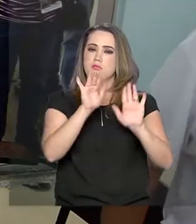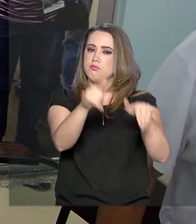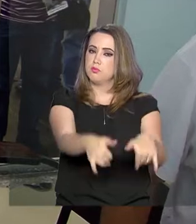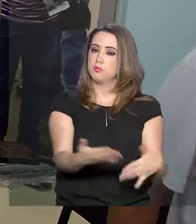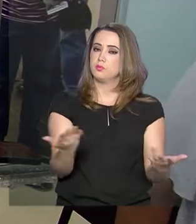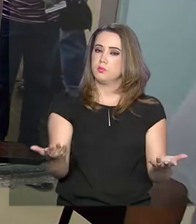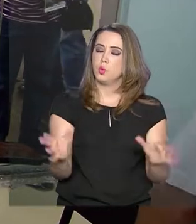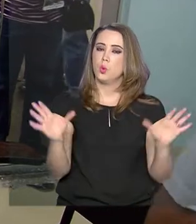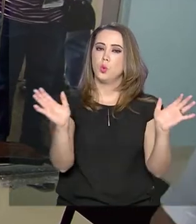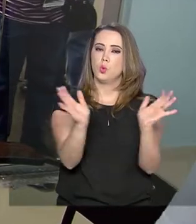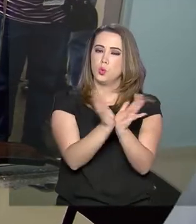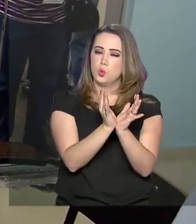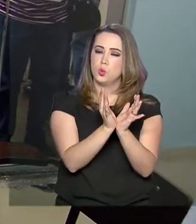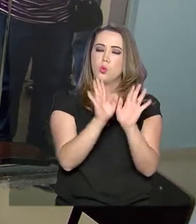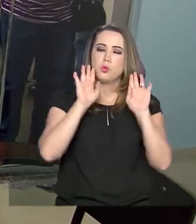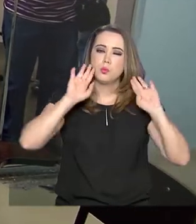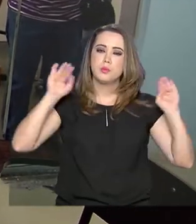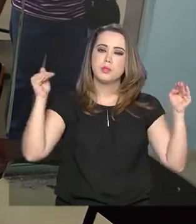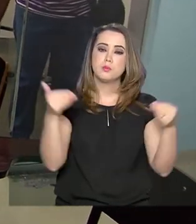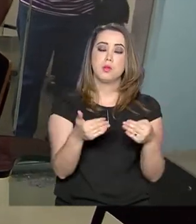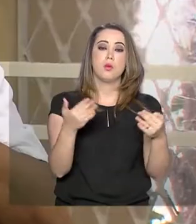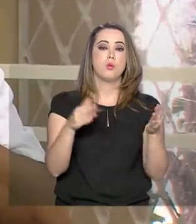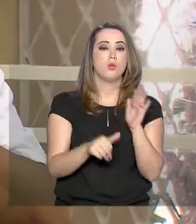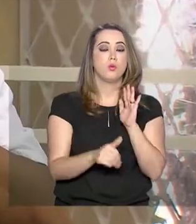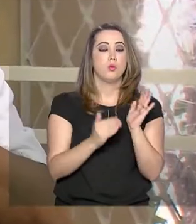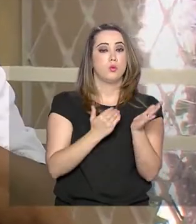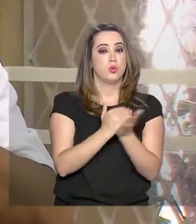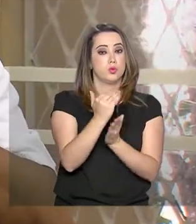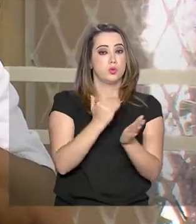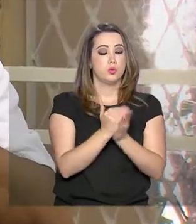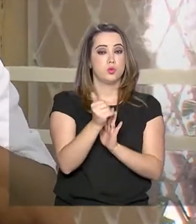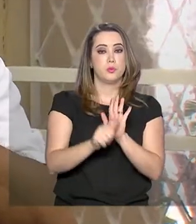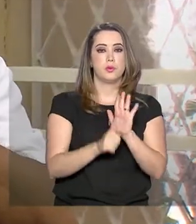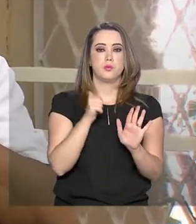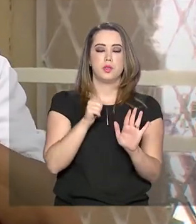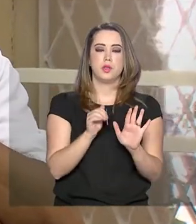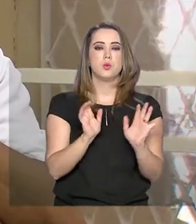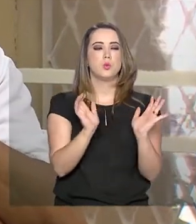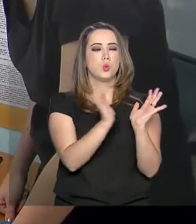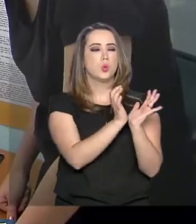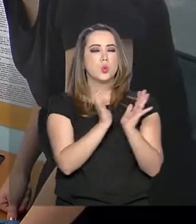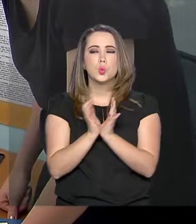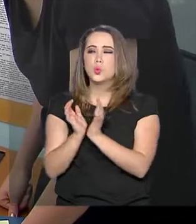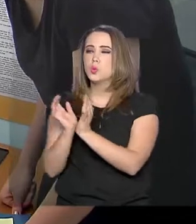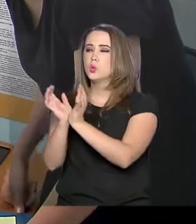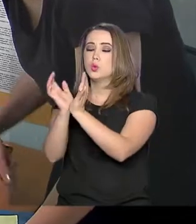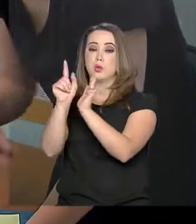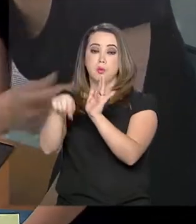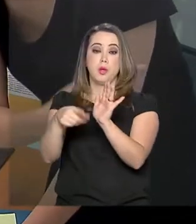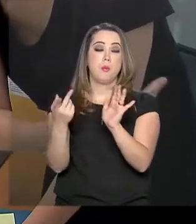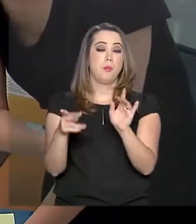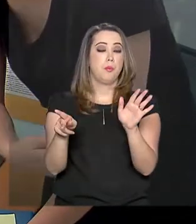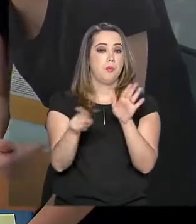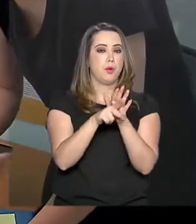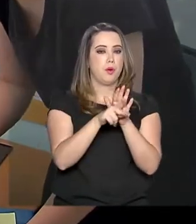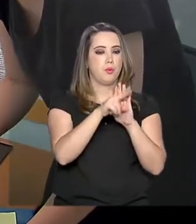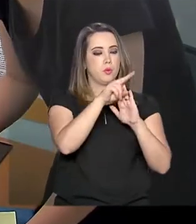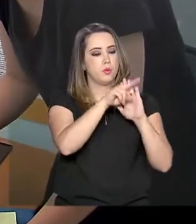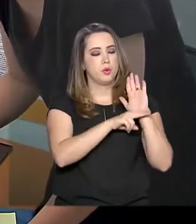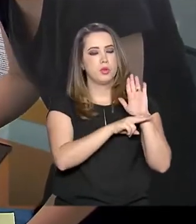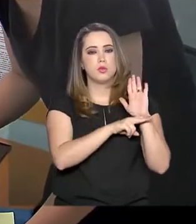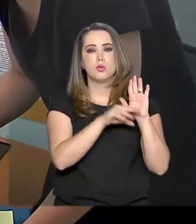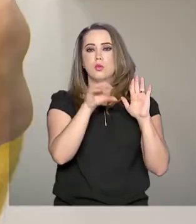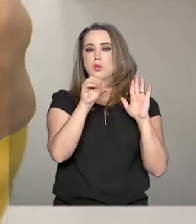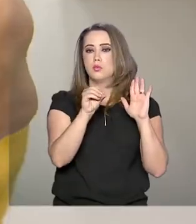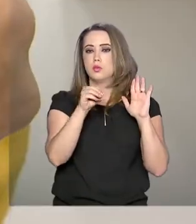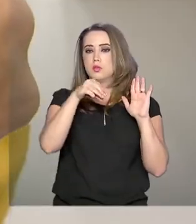O grupo-alvo continua sendo atendido primeiro. A escolha do público prioritário segue recomendação da Organização Mundial